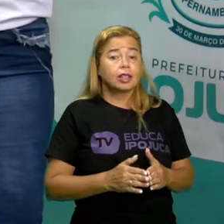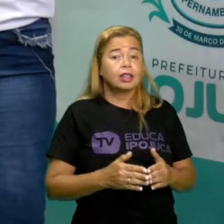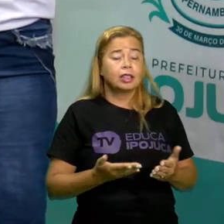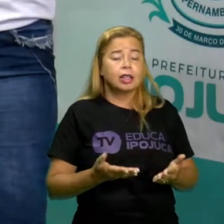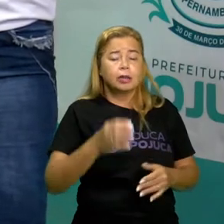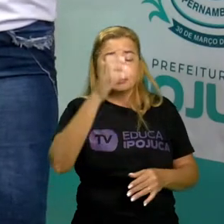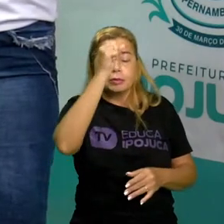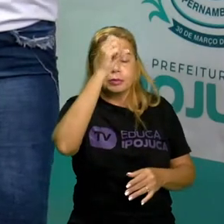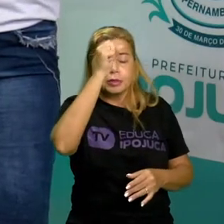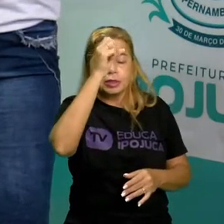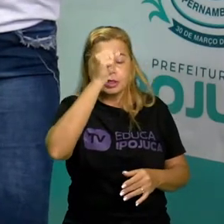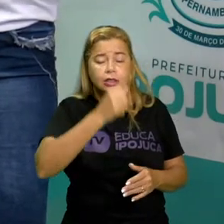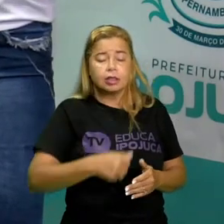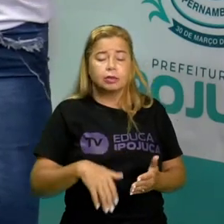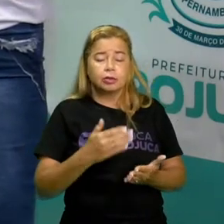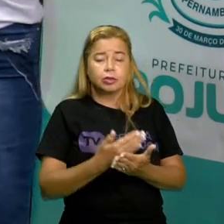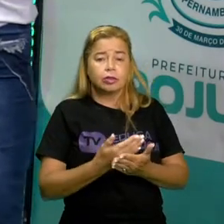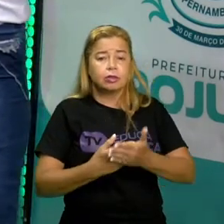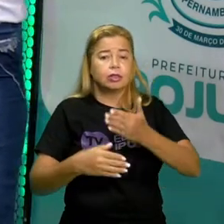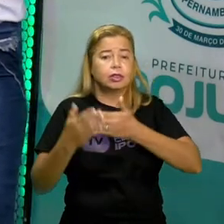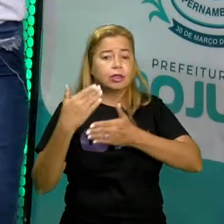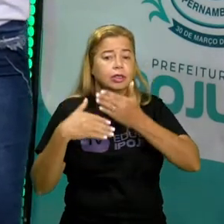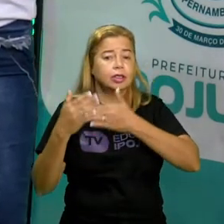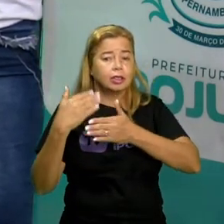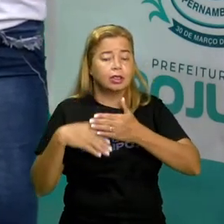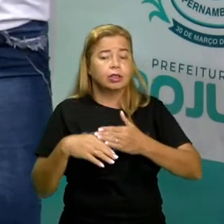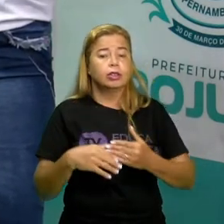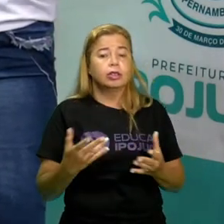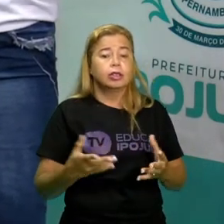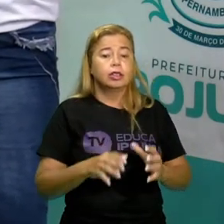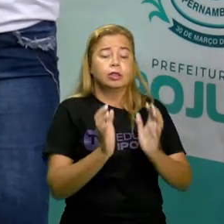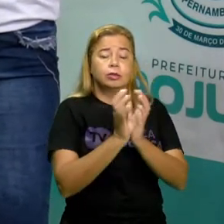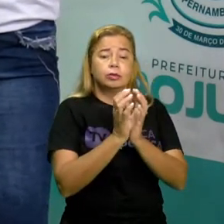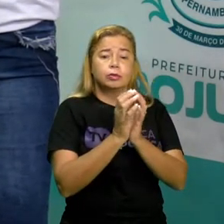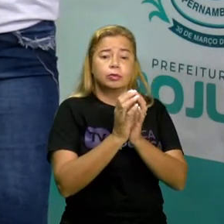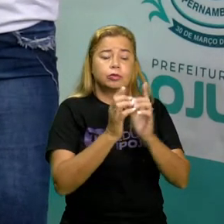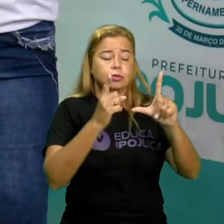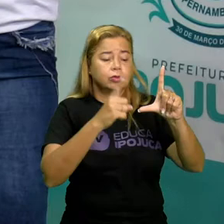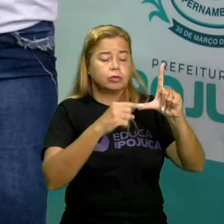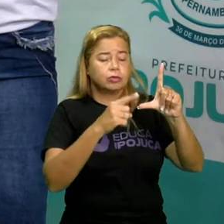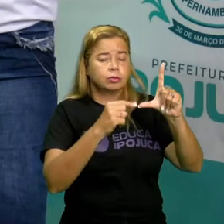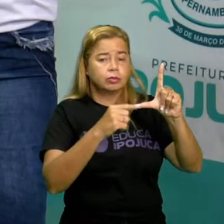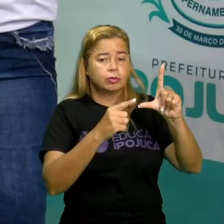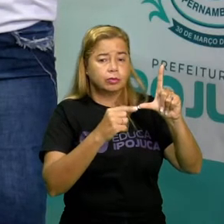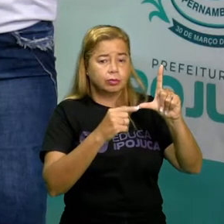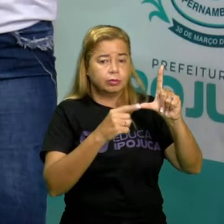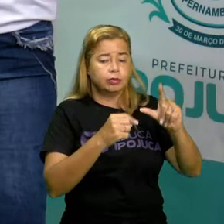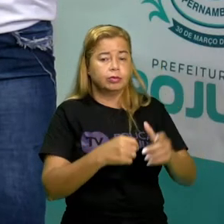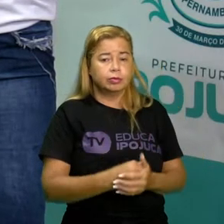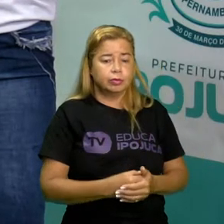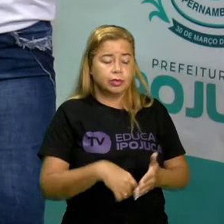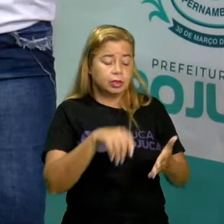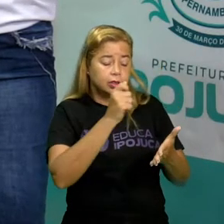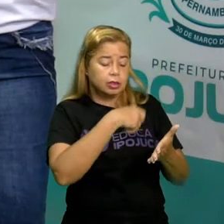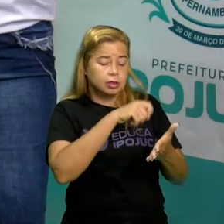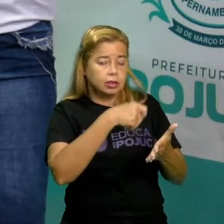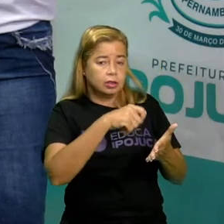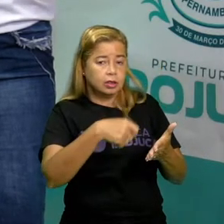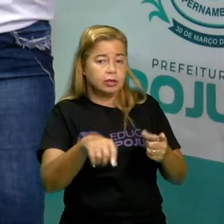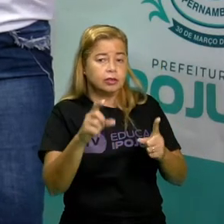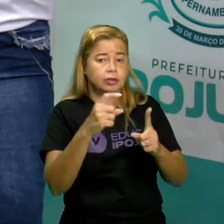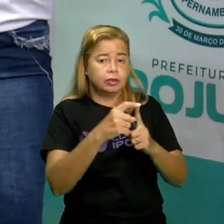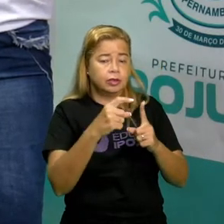aprendemos na aula anterior que o conjunto de letras que nós usamos para escrever as palavras